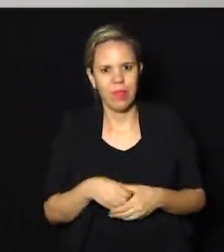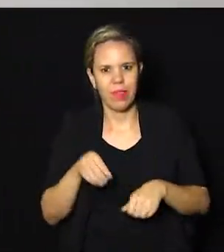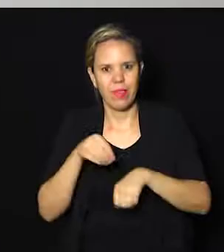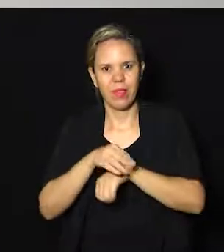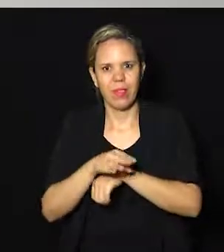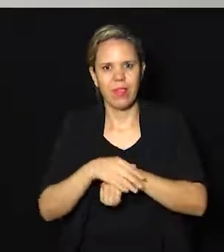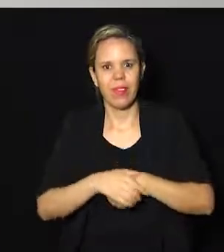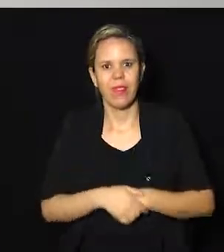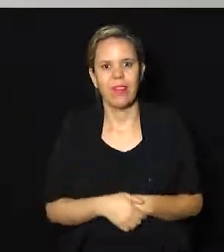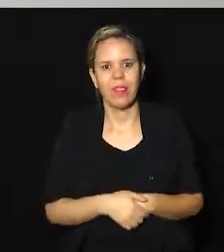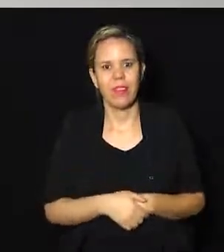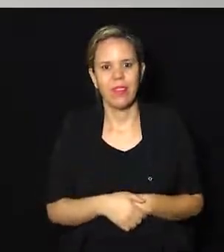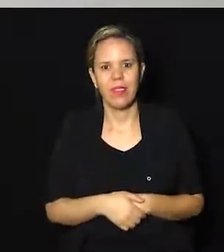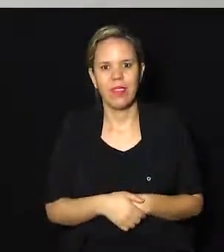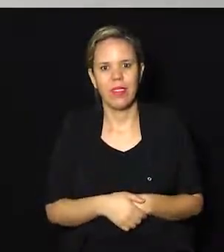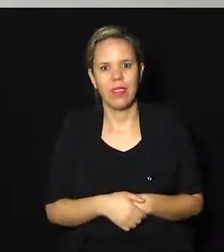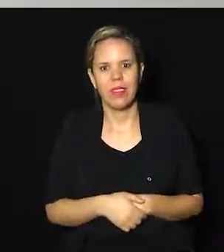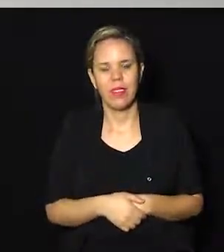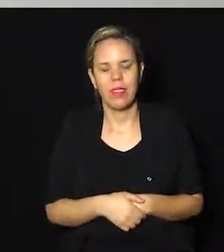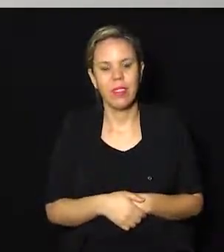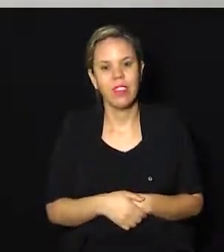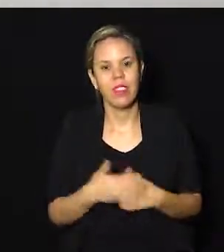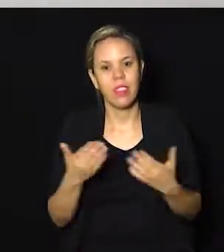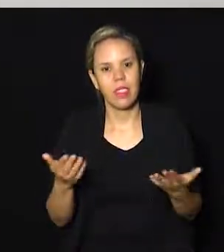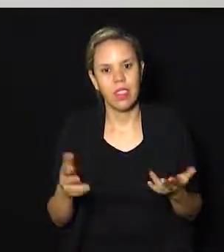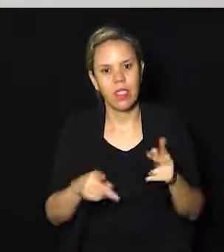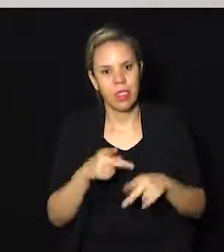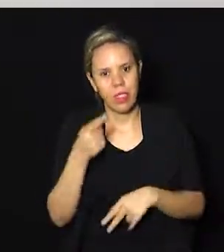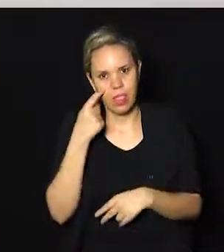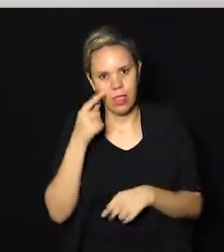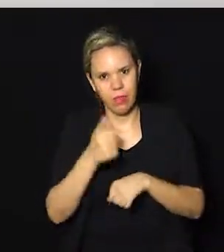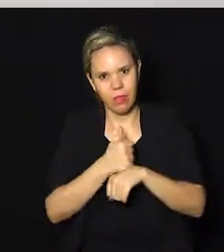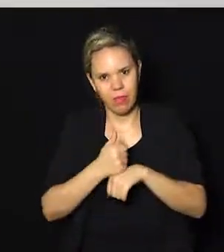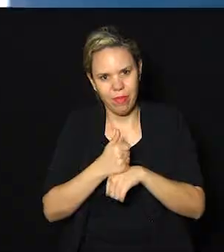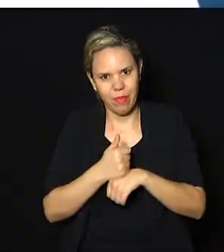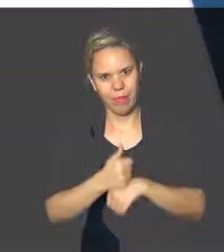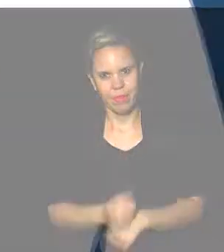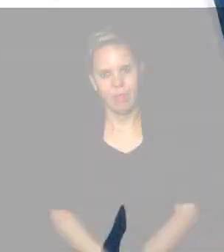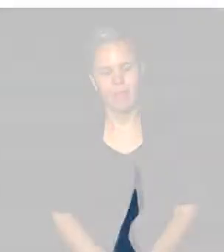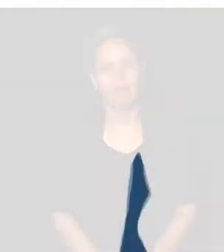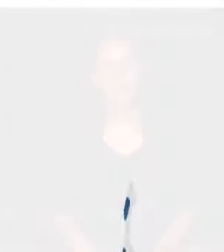alongar aqui pra você. Valeu, Alexandre. É isso aí, pessoal. Se liga na profissão.